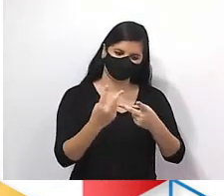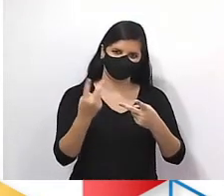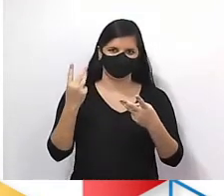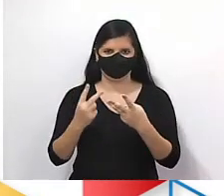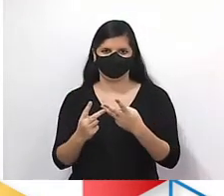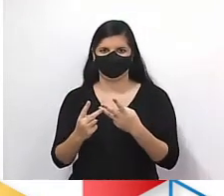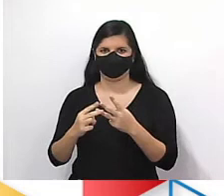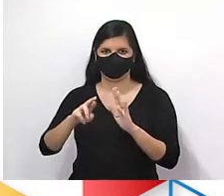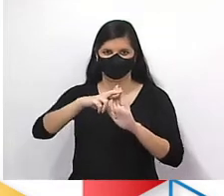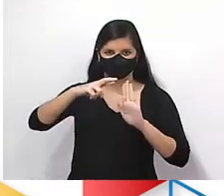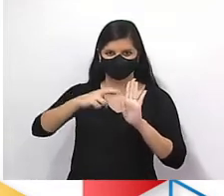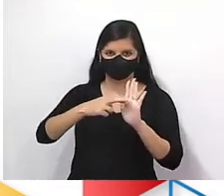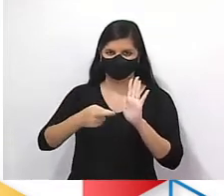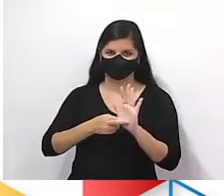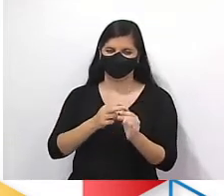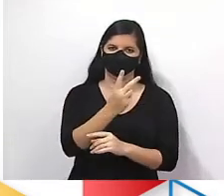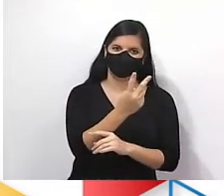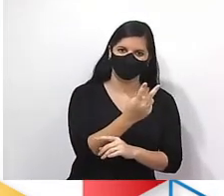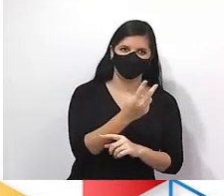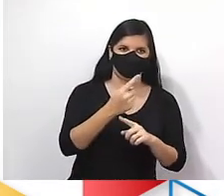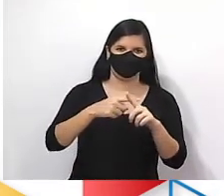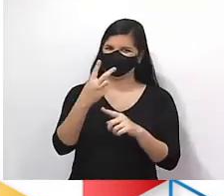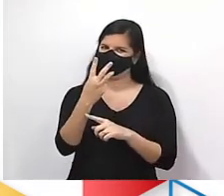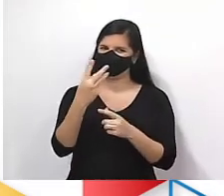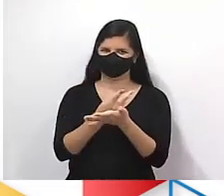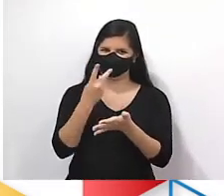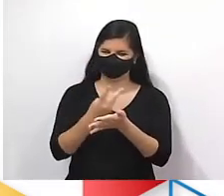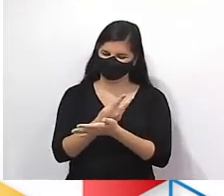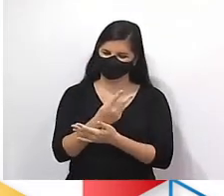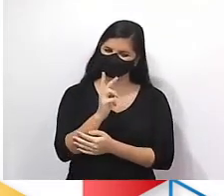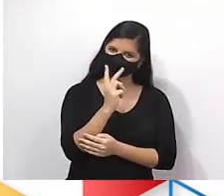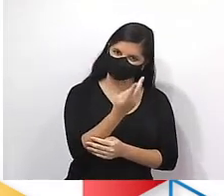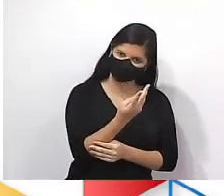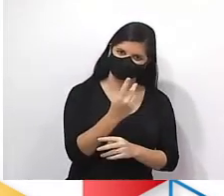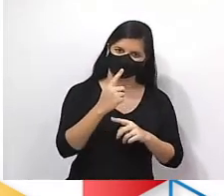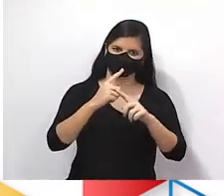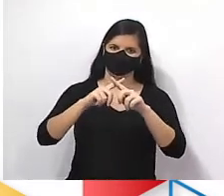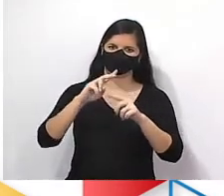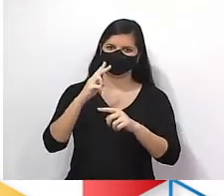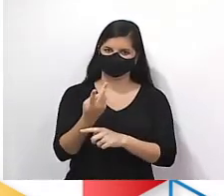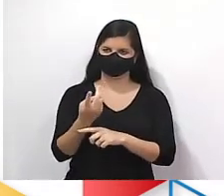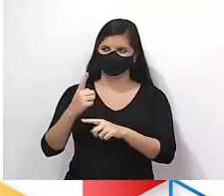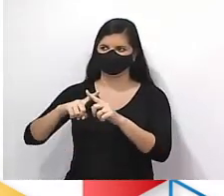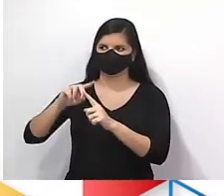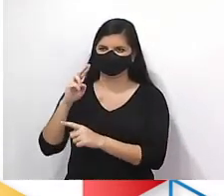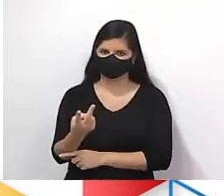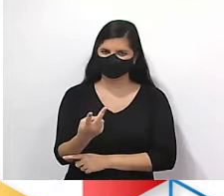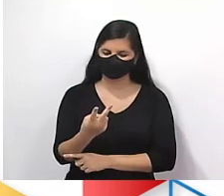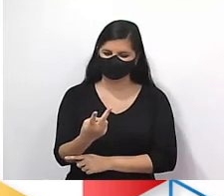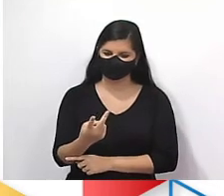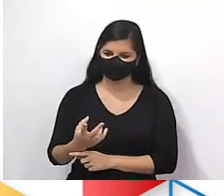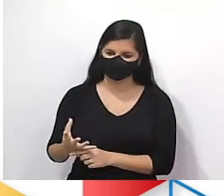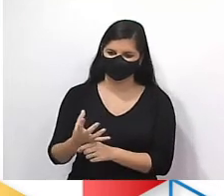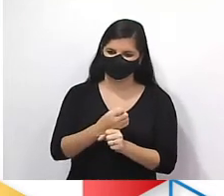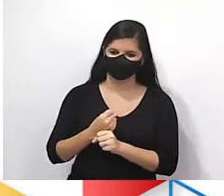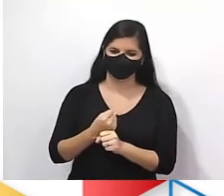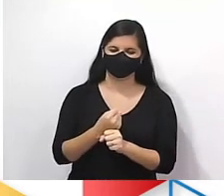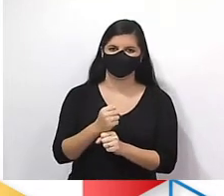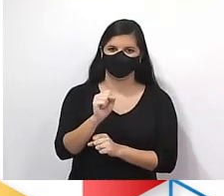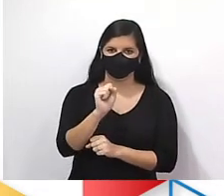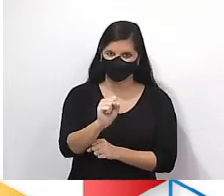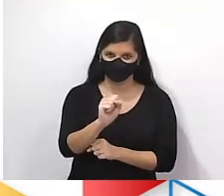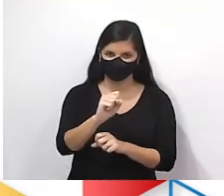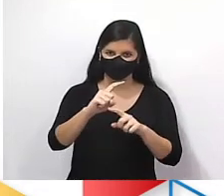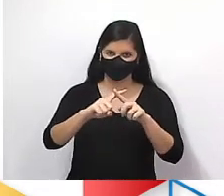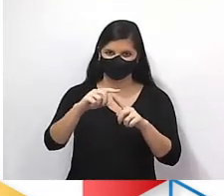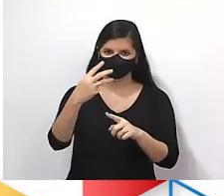bom? Não vai fazer 2 vezes 3. É 2 vezes 2. 3 vezes, tá? E vai dar 8. 8 vezes